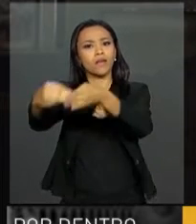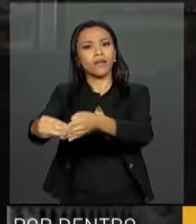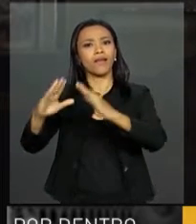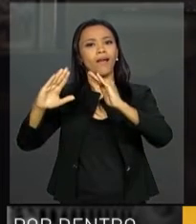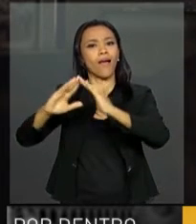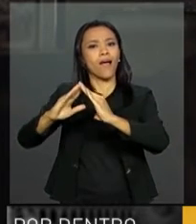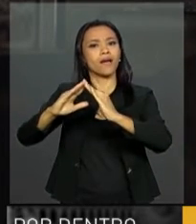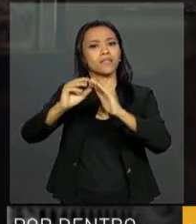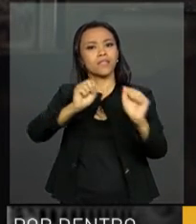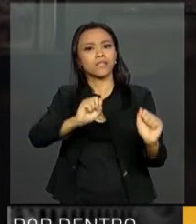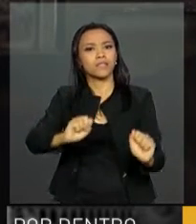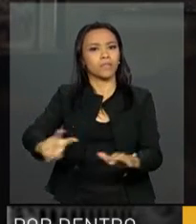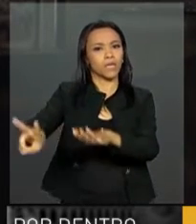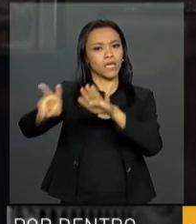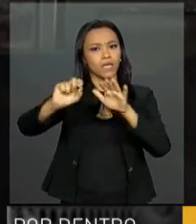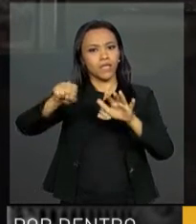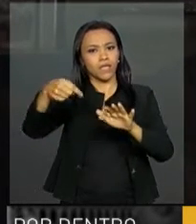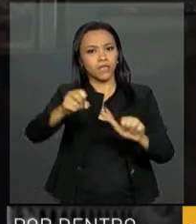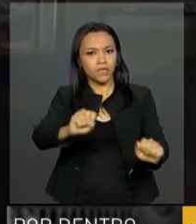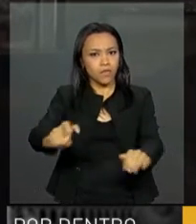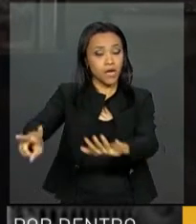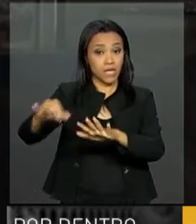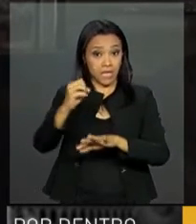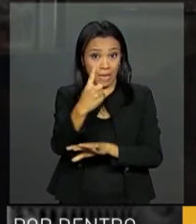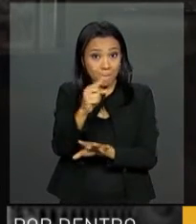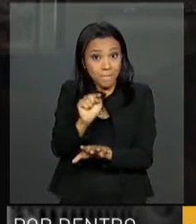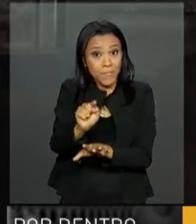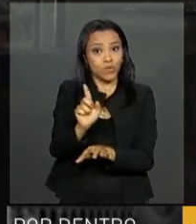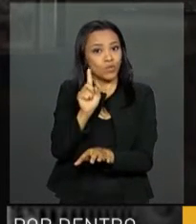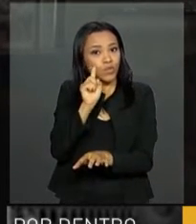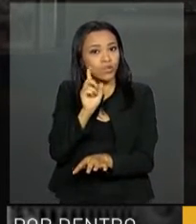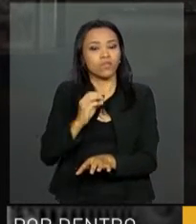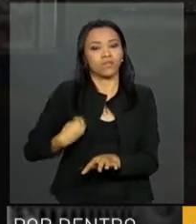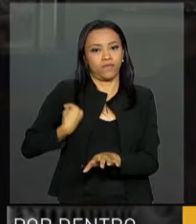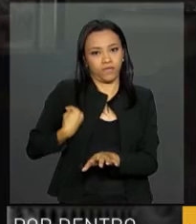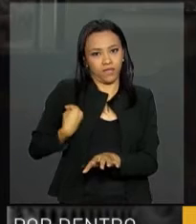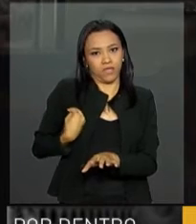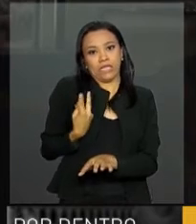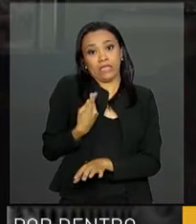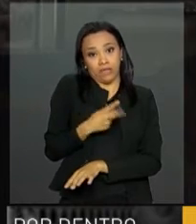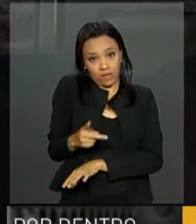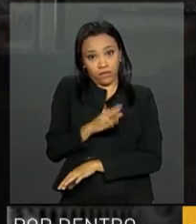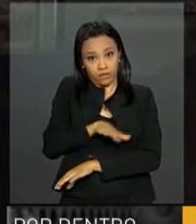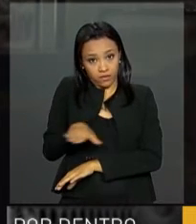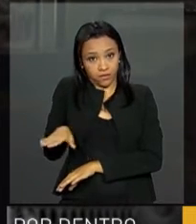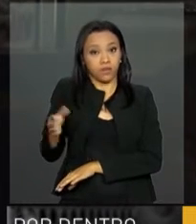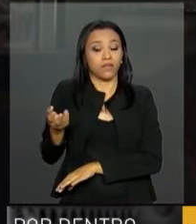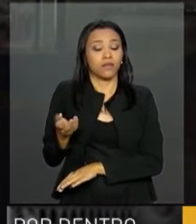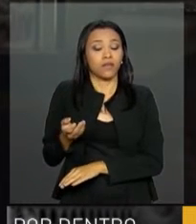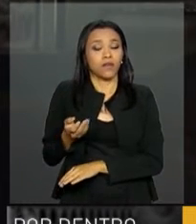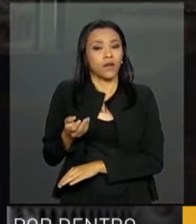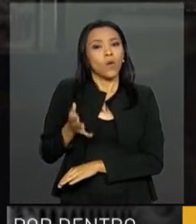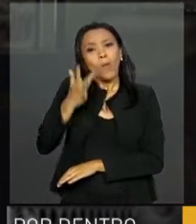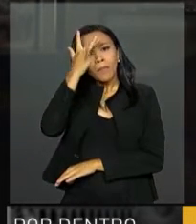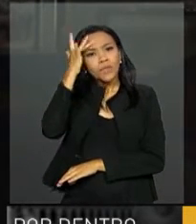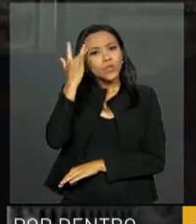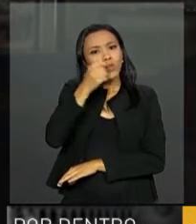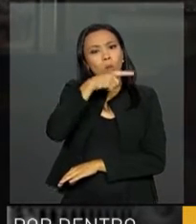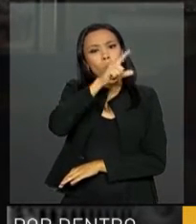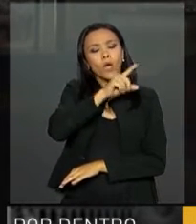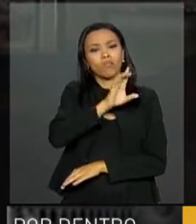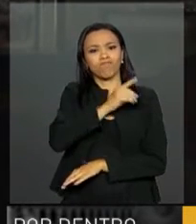semanalmente, nos primeiros mil dias de vida, por uma pessoa, um visitador